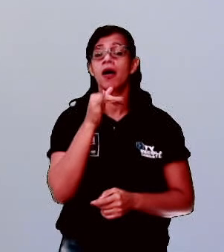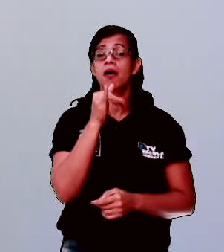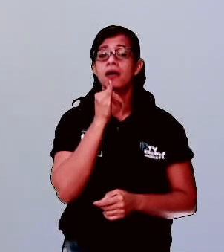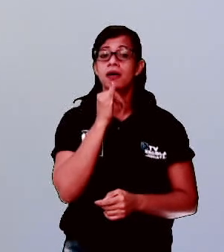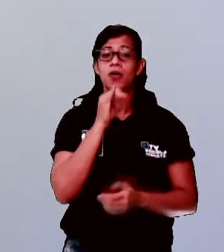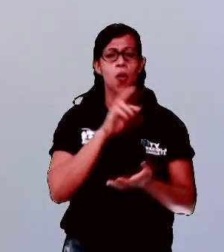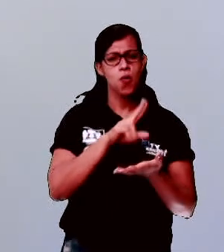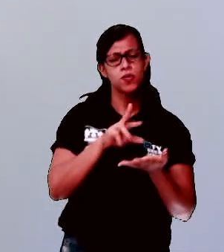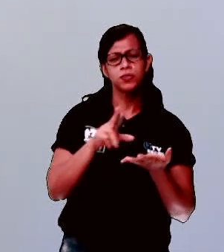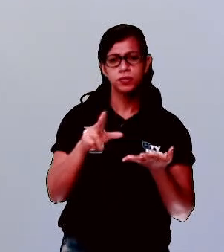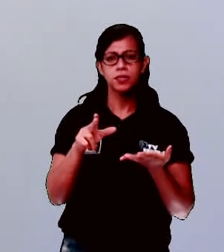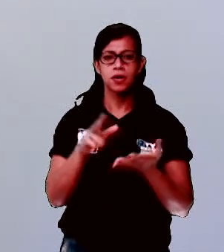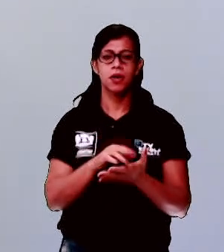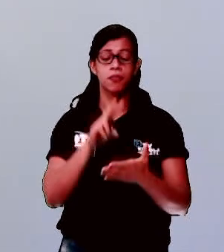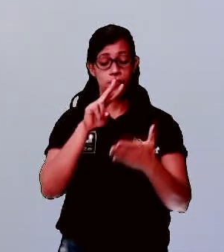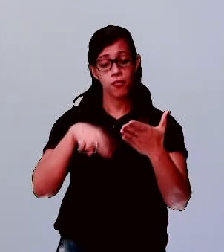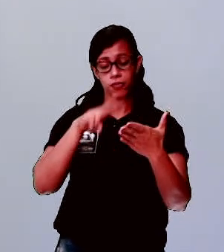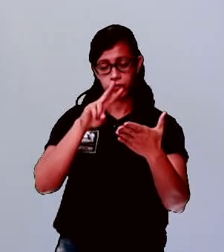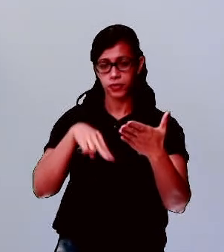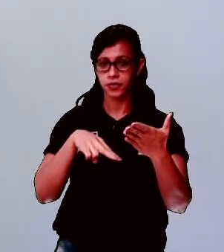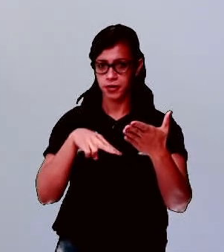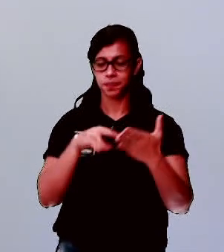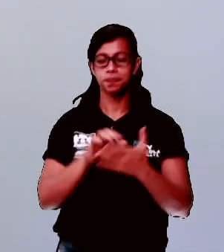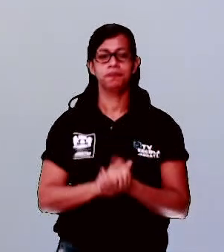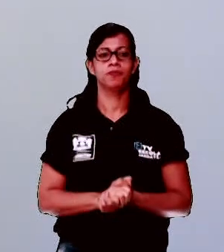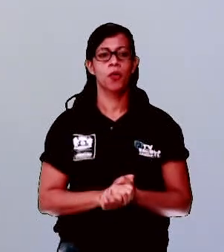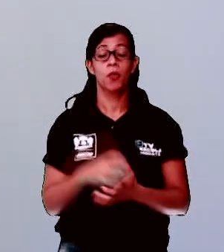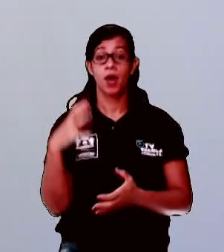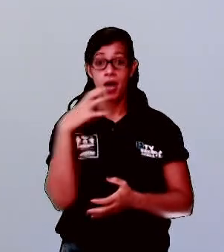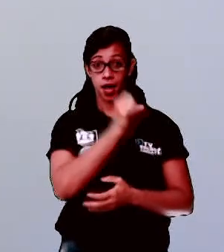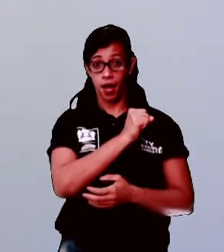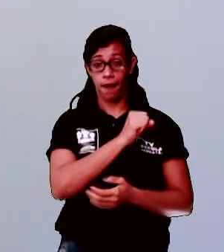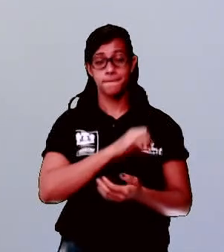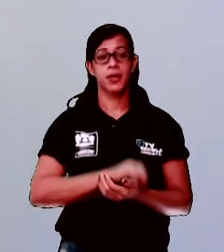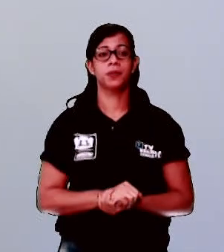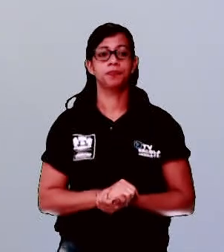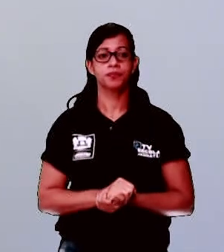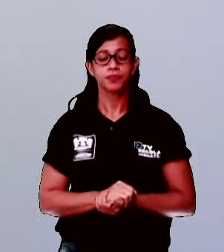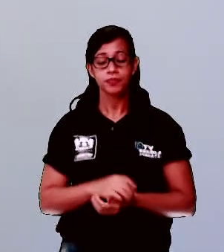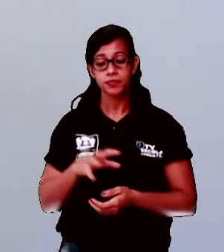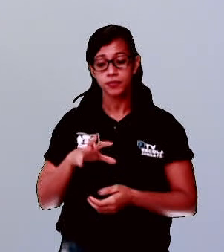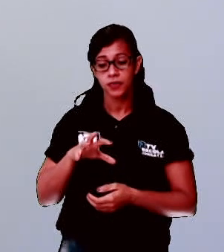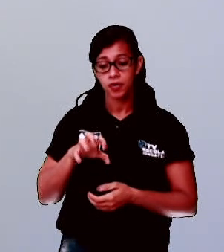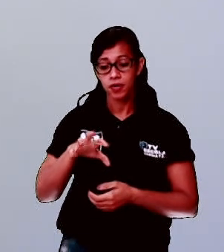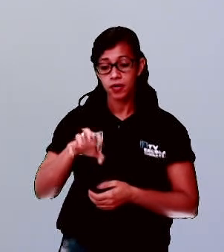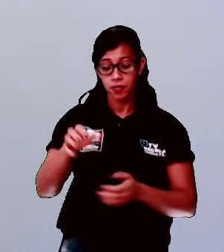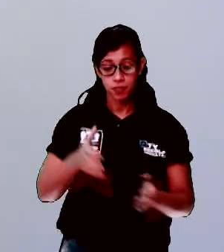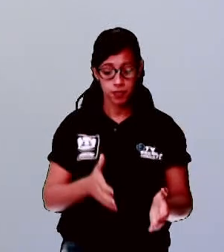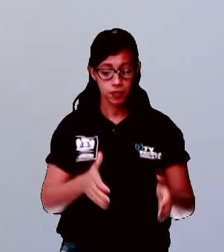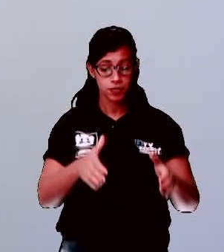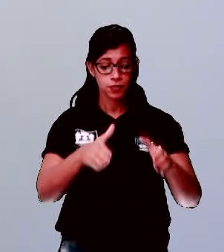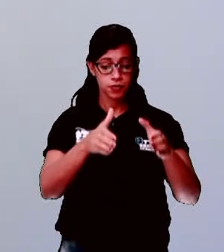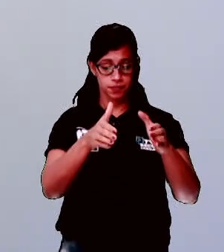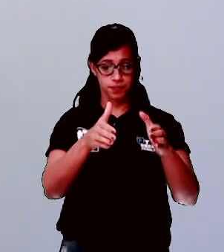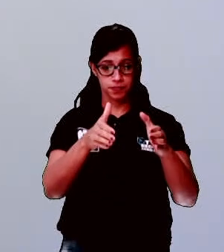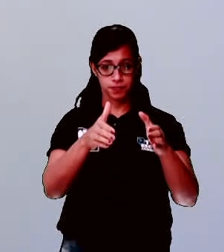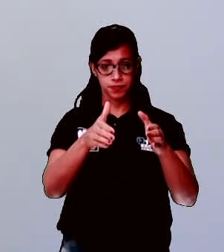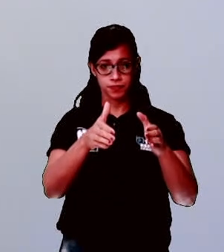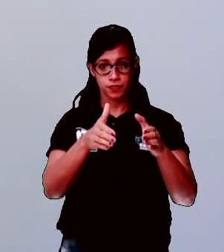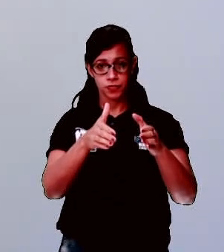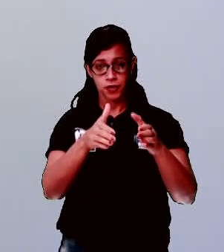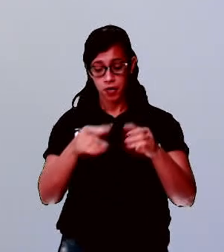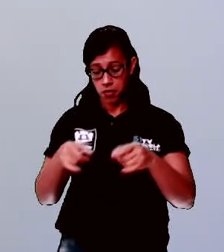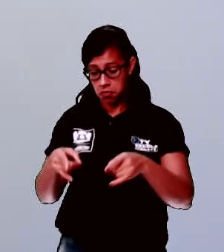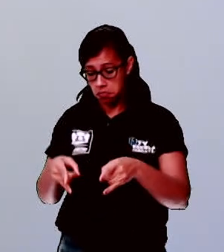para que vocês vejam como é o trava-línguas de uma forma bem acelerada. A aranha e a jarra. Debaixo da